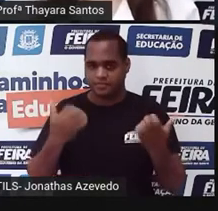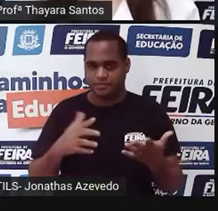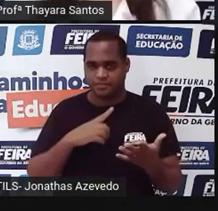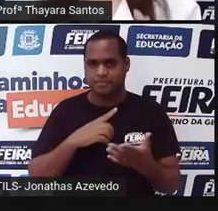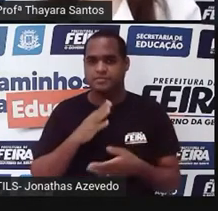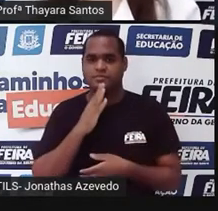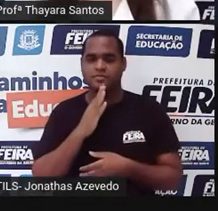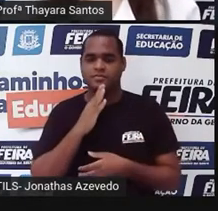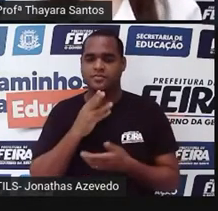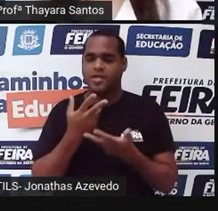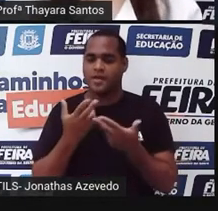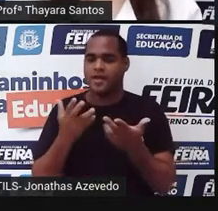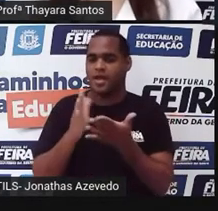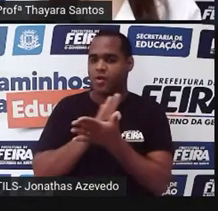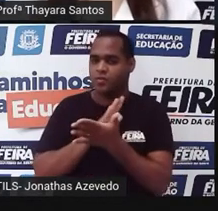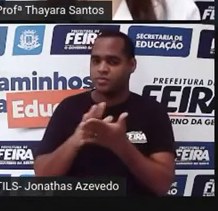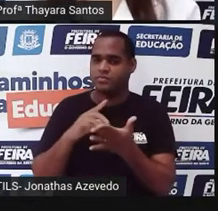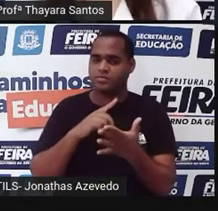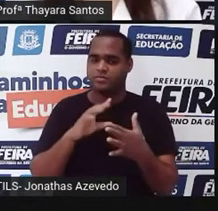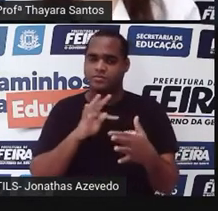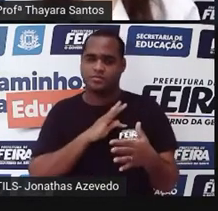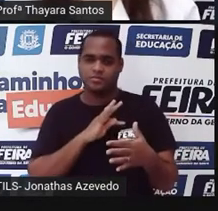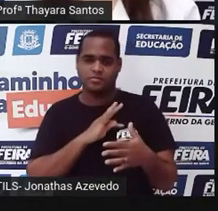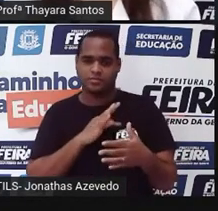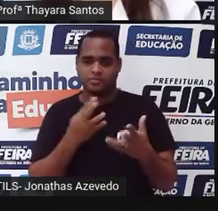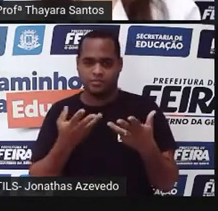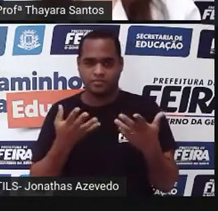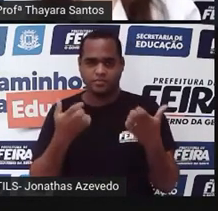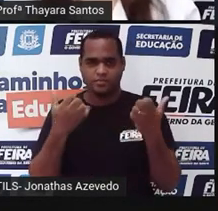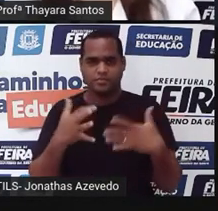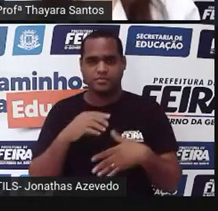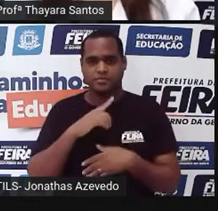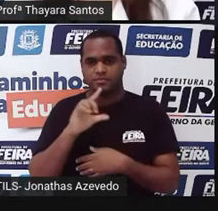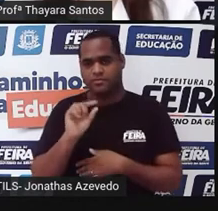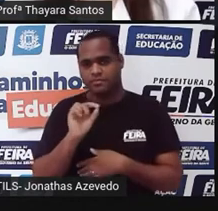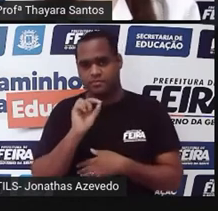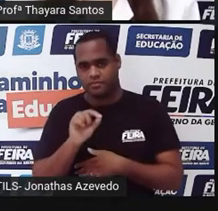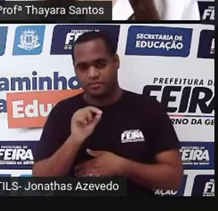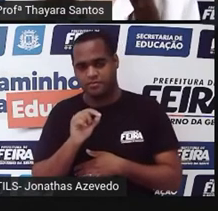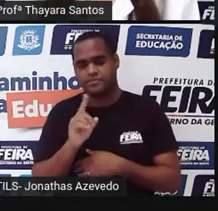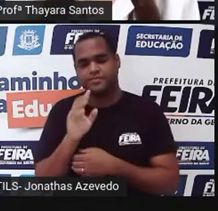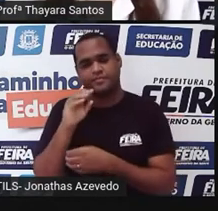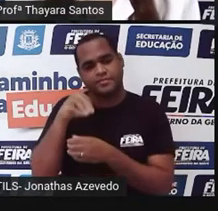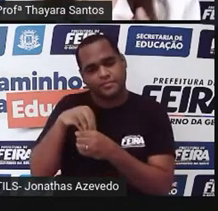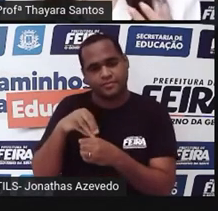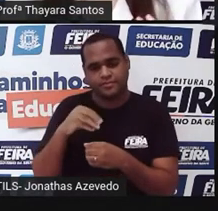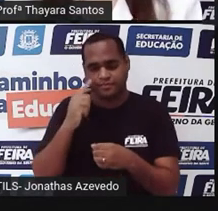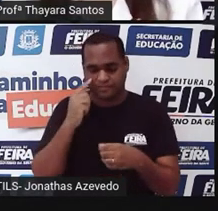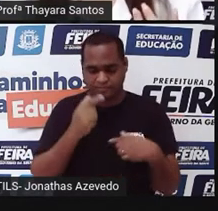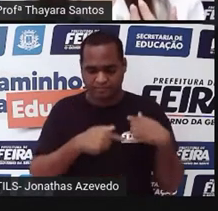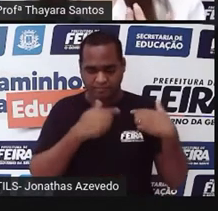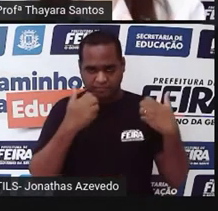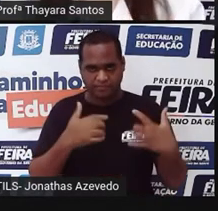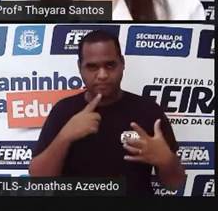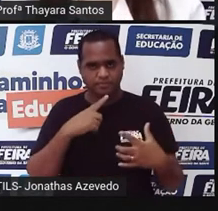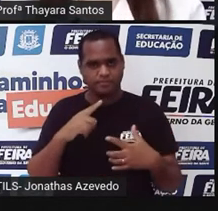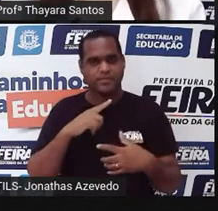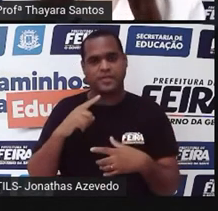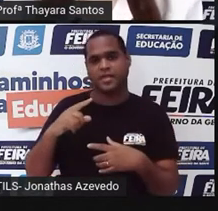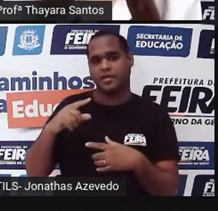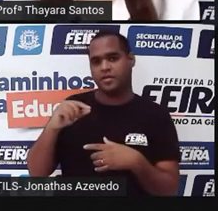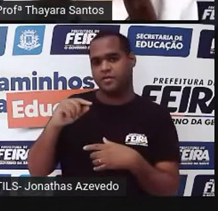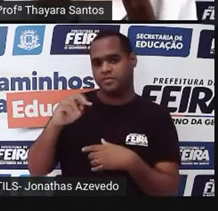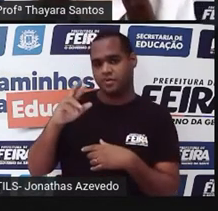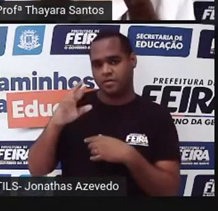conhecer algumas dessas técnicas. Então, dentro de engenharia genética, a gente tem transgênicos,